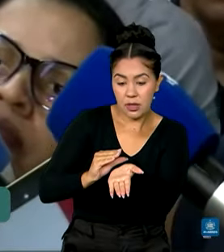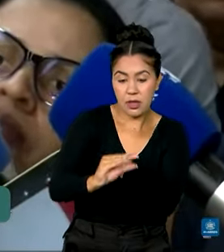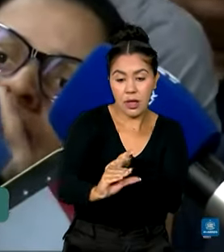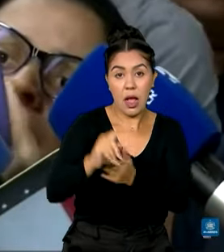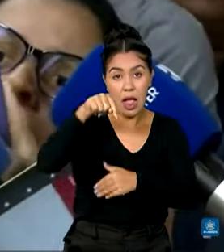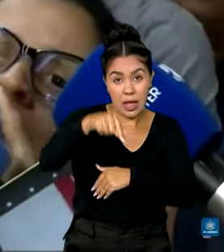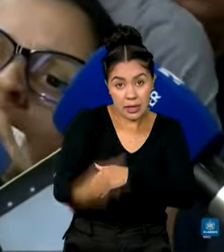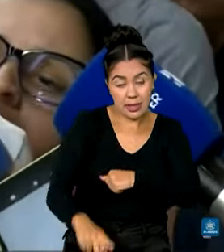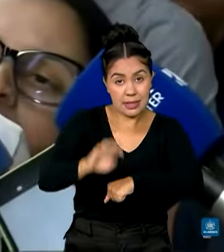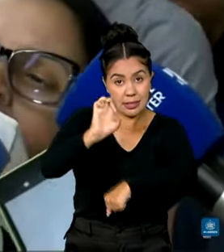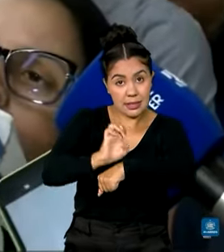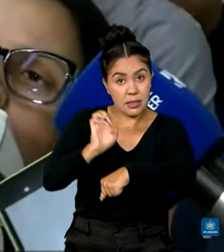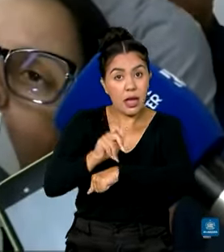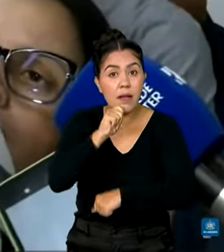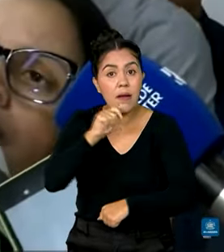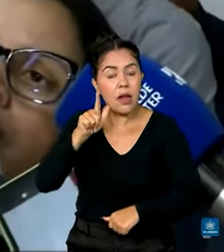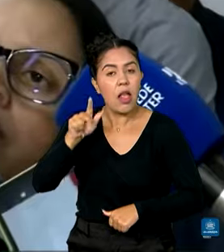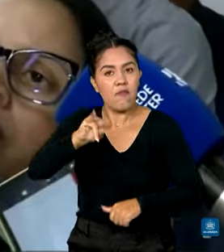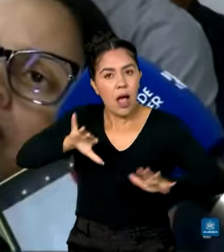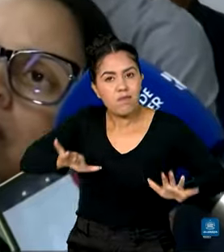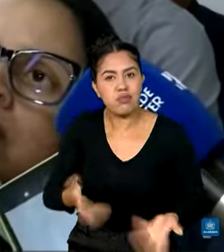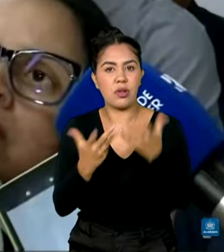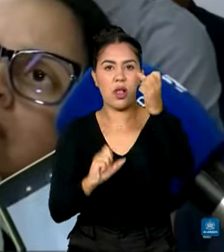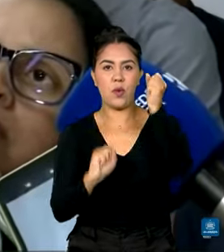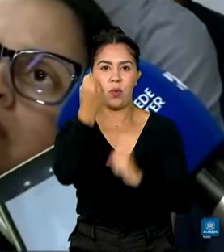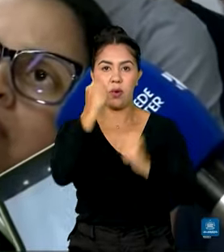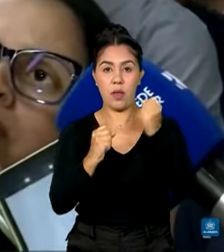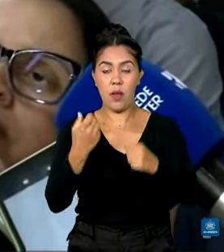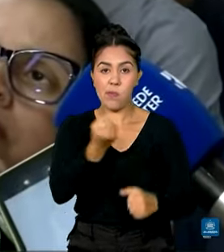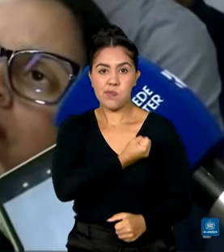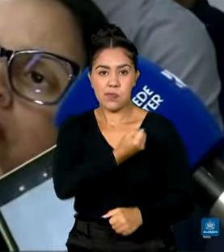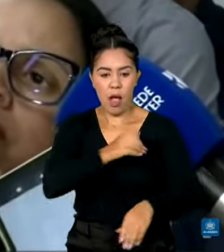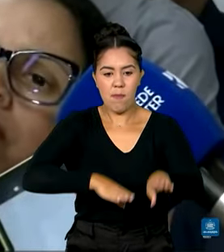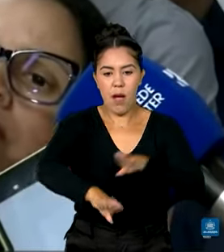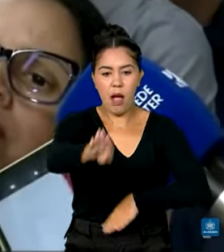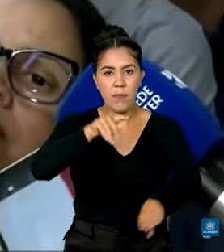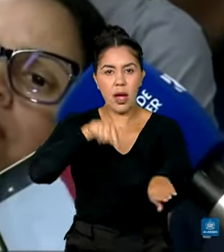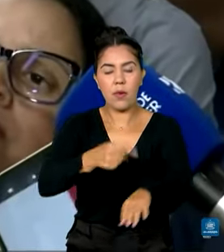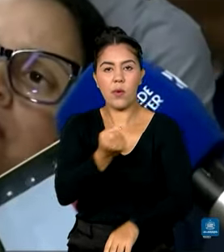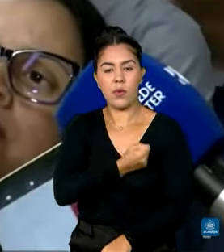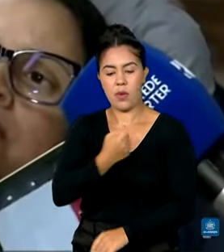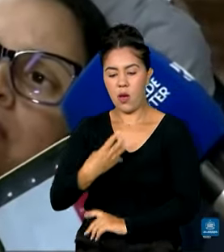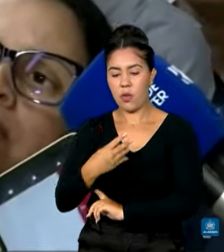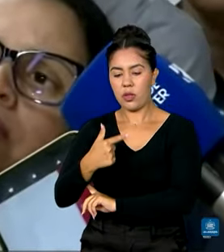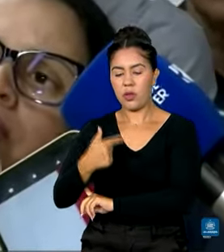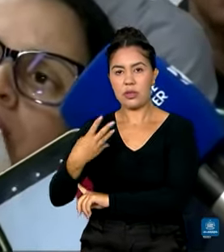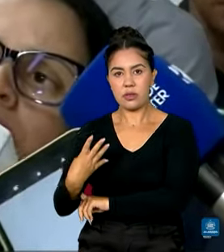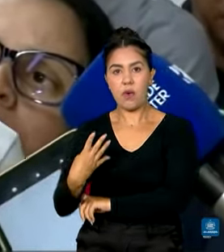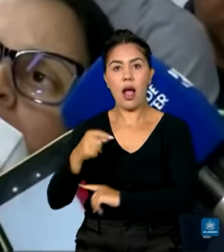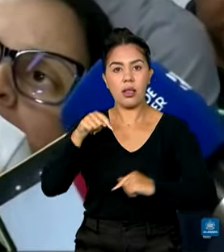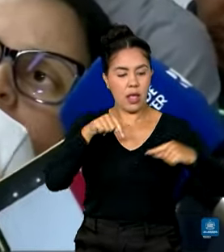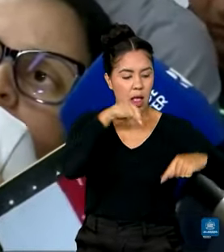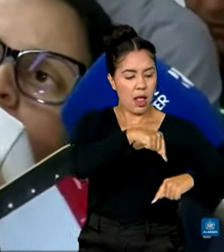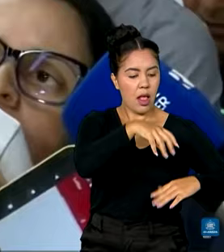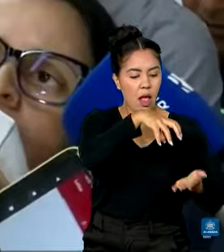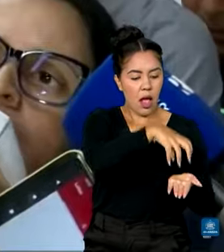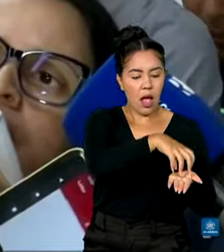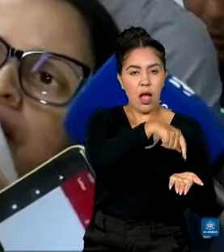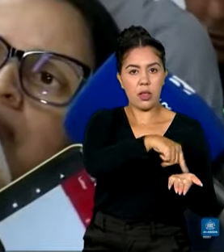de Alagoas, vão impulsionar a indústria, porque essa BR-424, ela liga ali, aquele posto da polícia